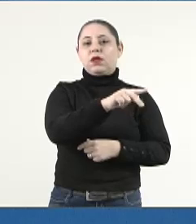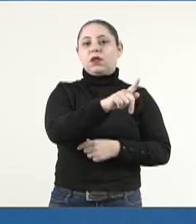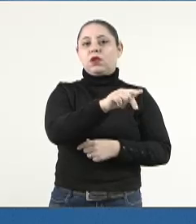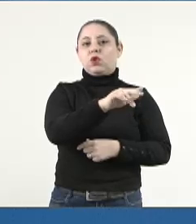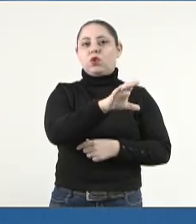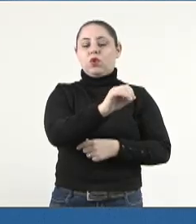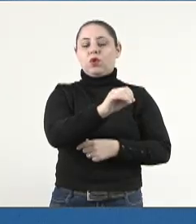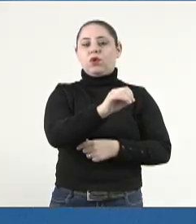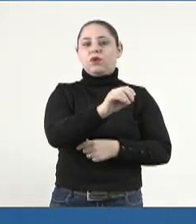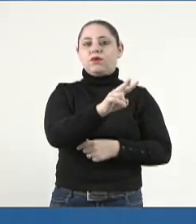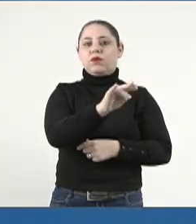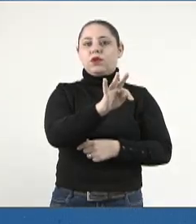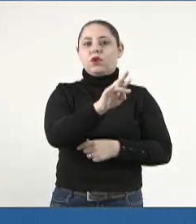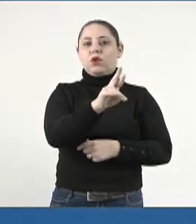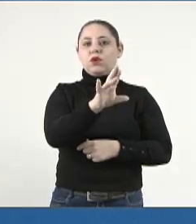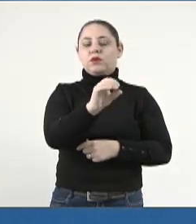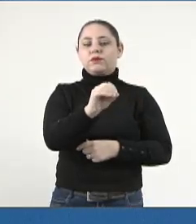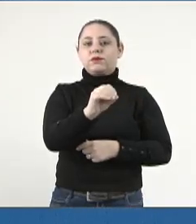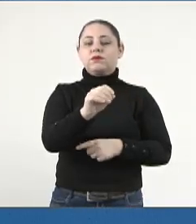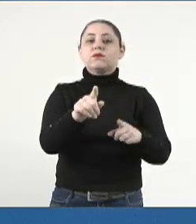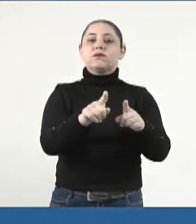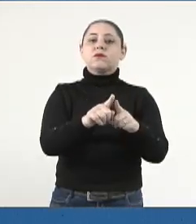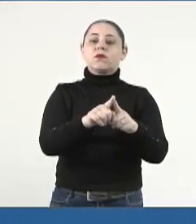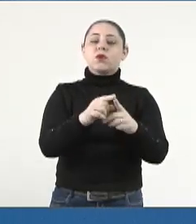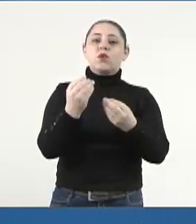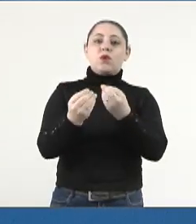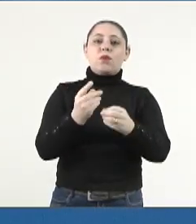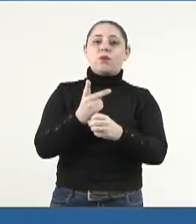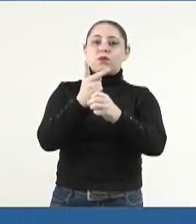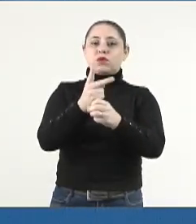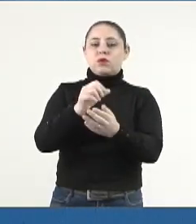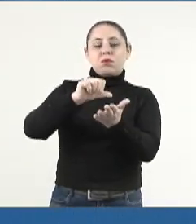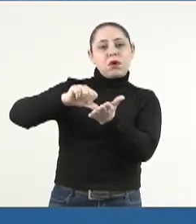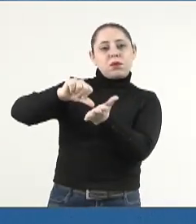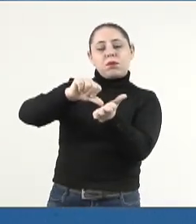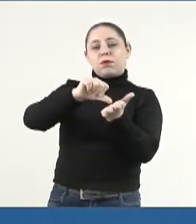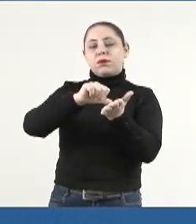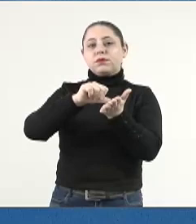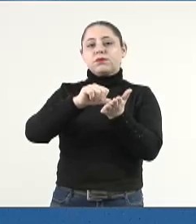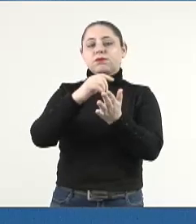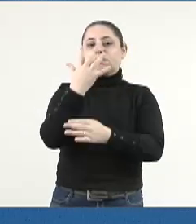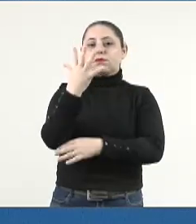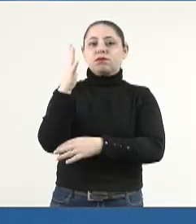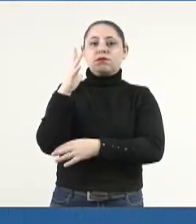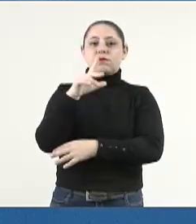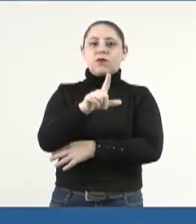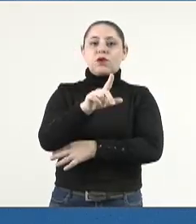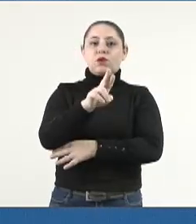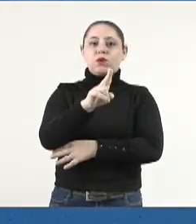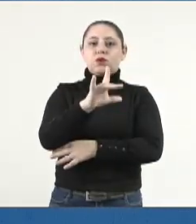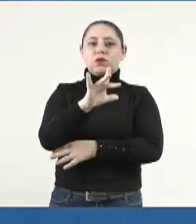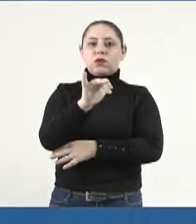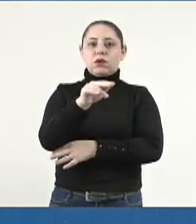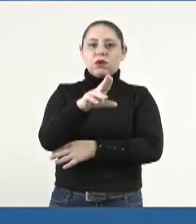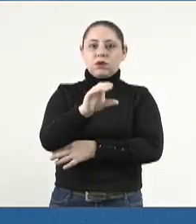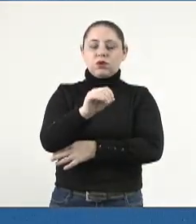Bittar Bezerra, bem como o promotor do Núcleo Ambiental, Dr. Luciano Furtado Lobé,